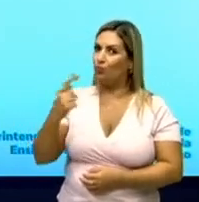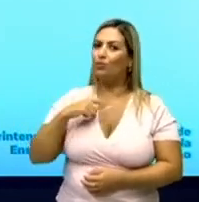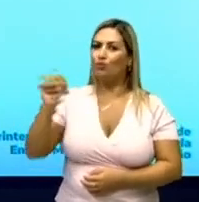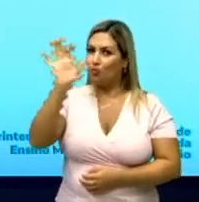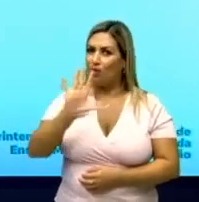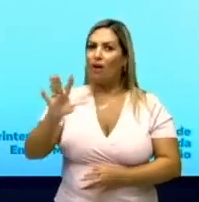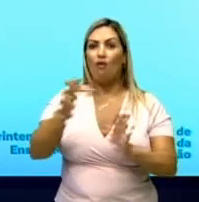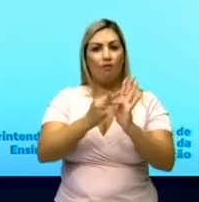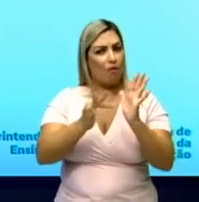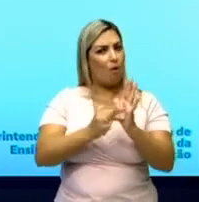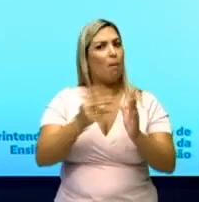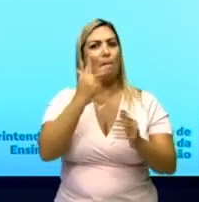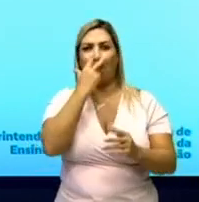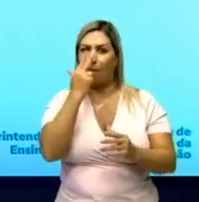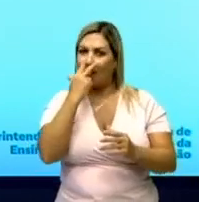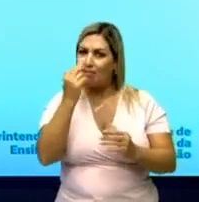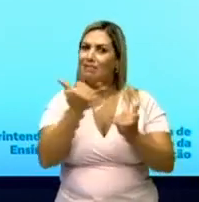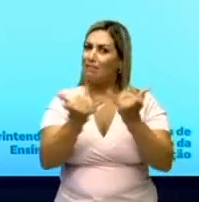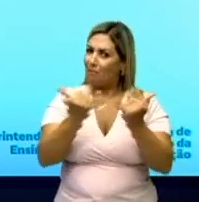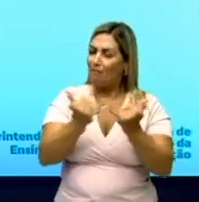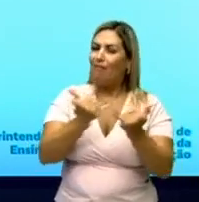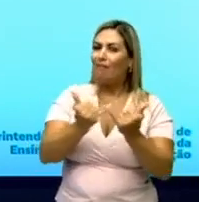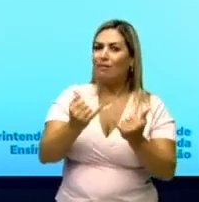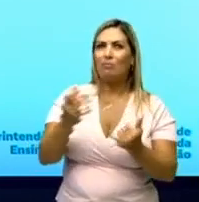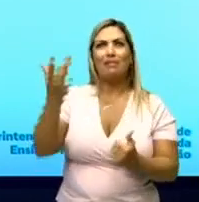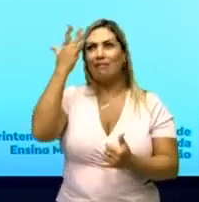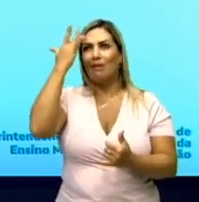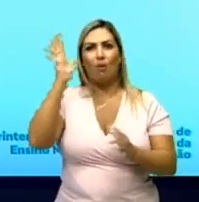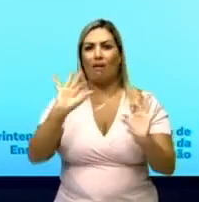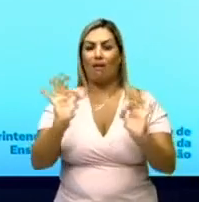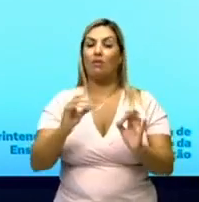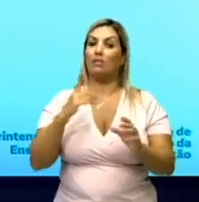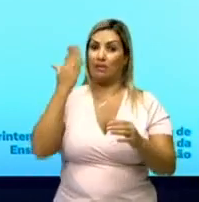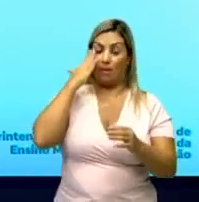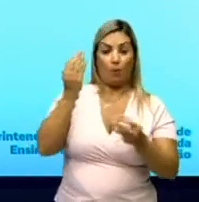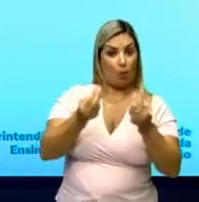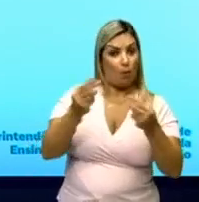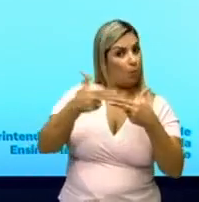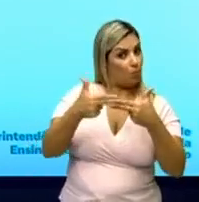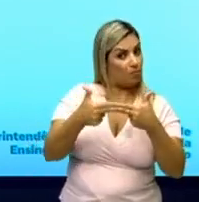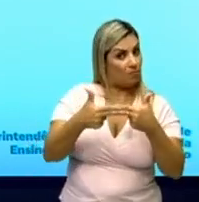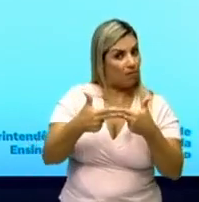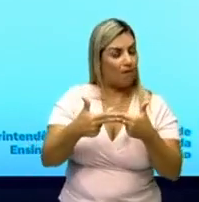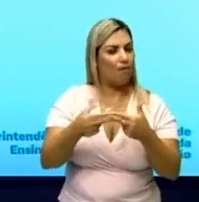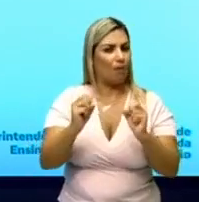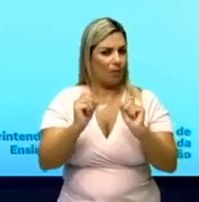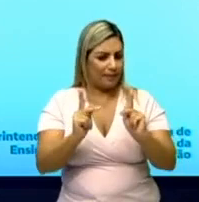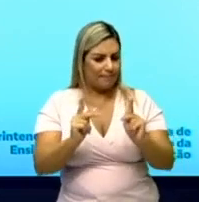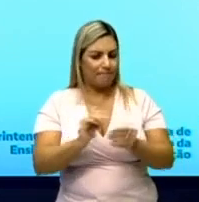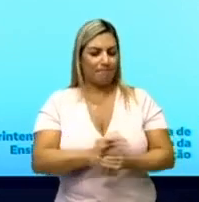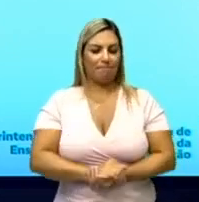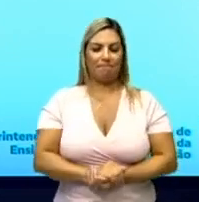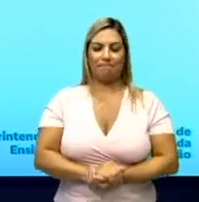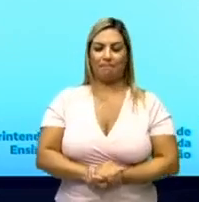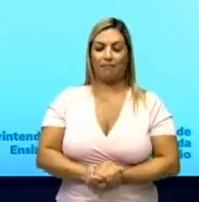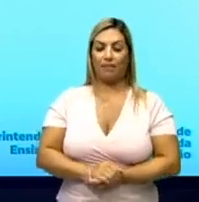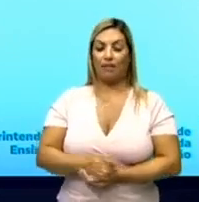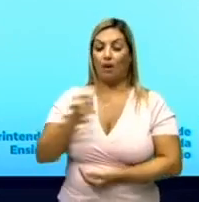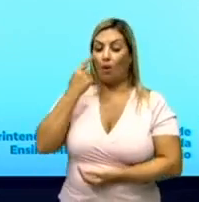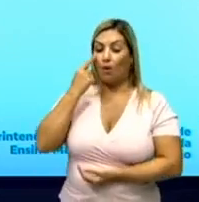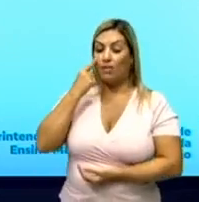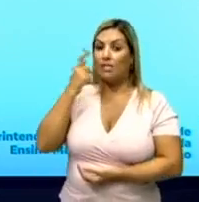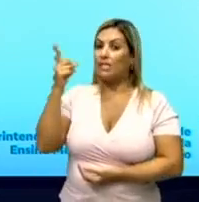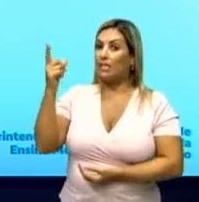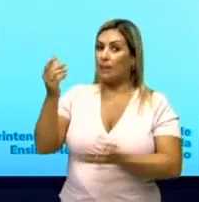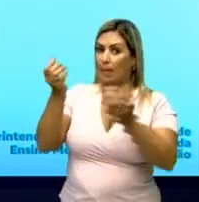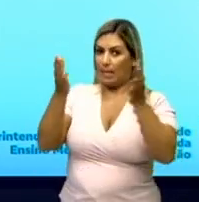fórmula geral. Exatamente. Você nem precisa decorar. Mas você tem que saber aplicar. Beleza? E aí, olha só. Se esse meu